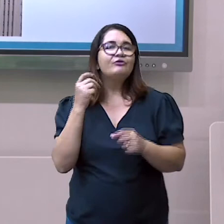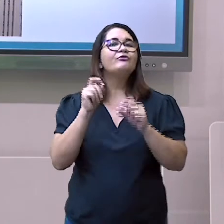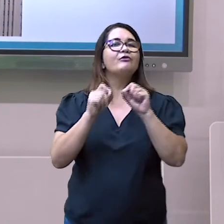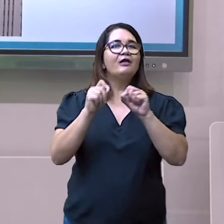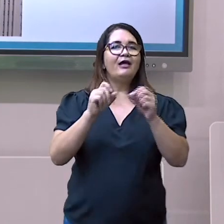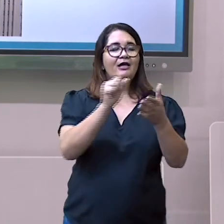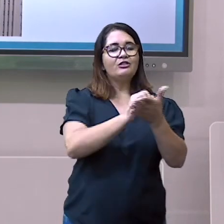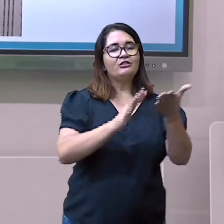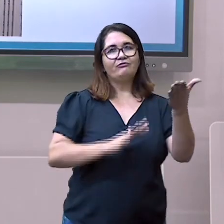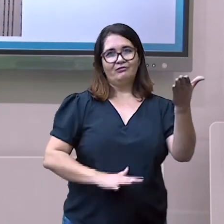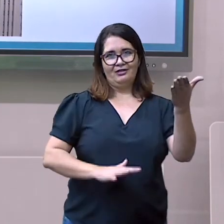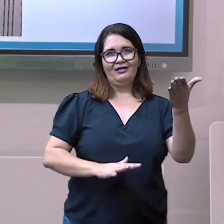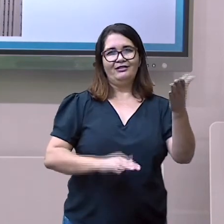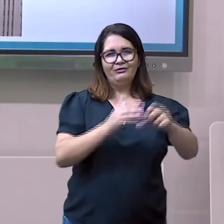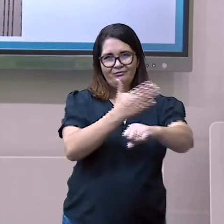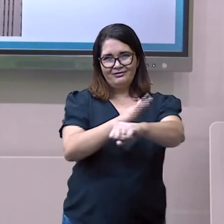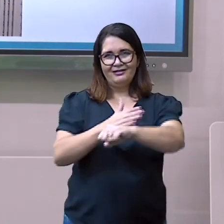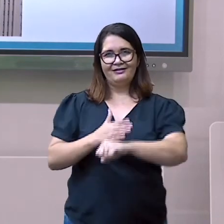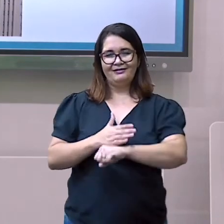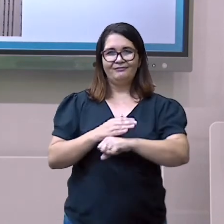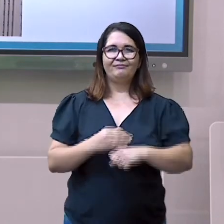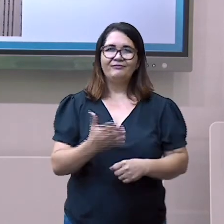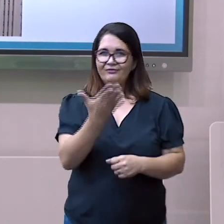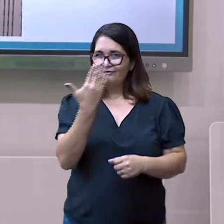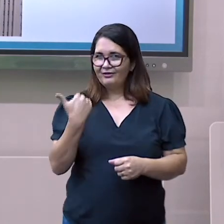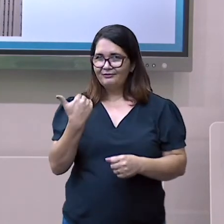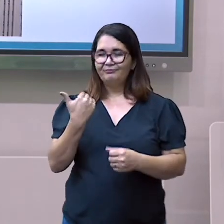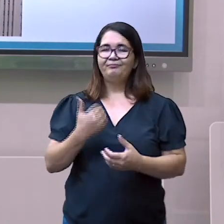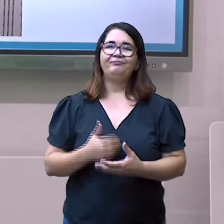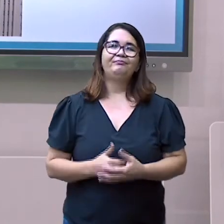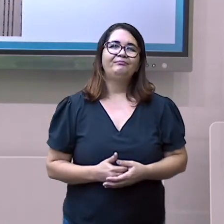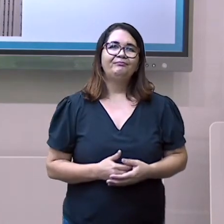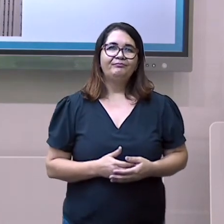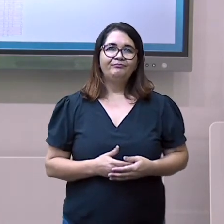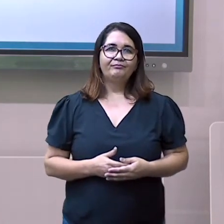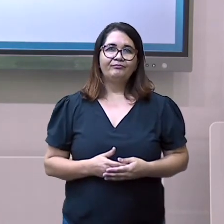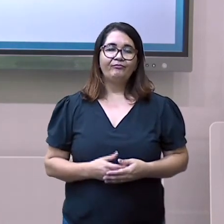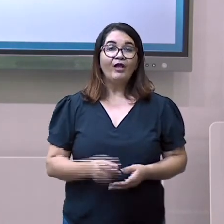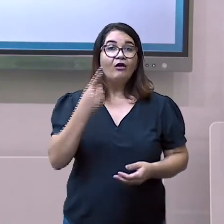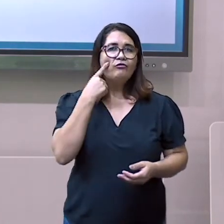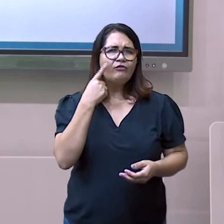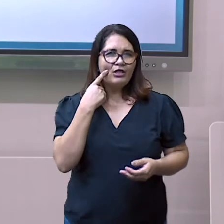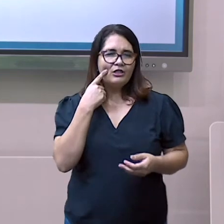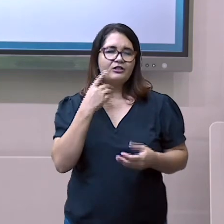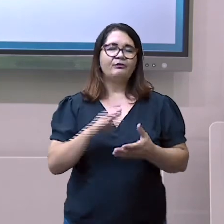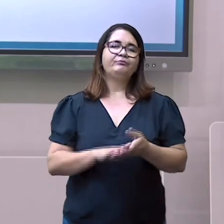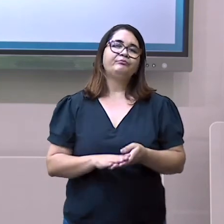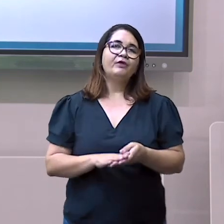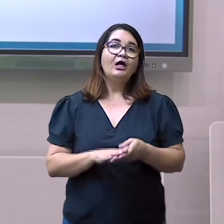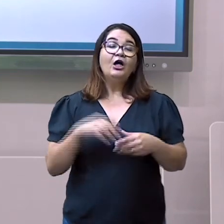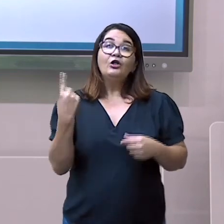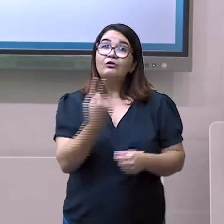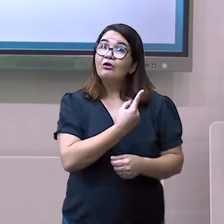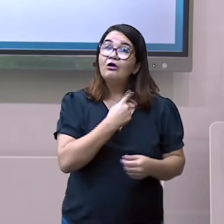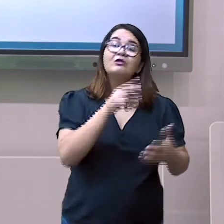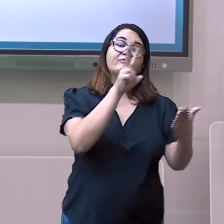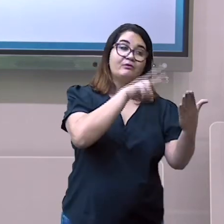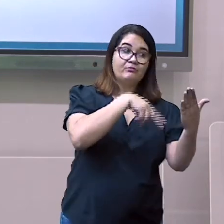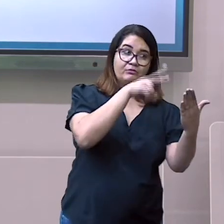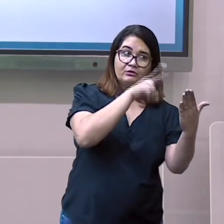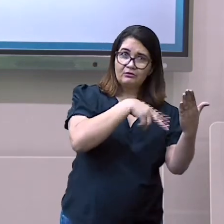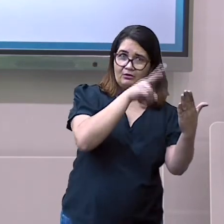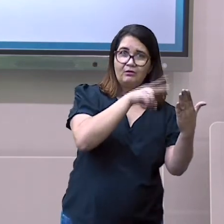nossa atividade de fixação? Vamos lá? Vamos dar início? Como é de costume, nós vamos ler